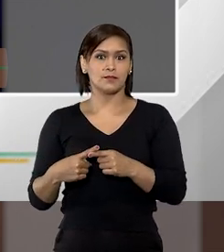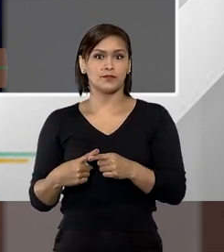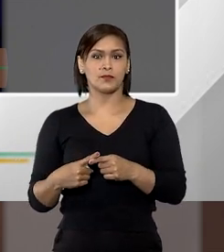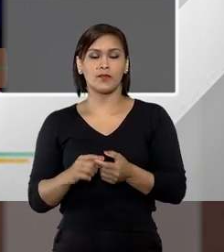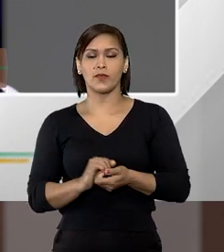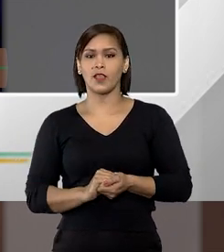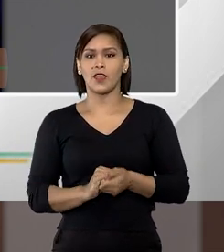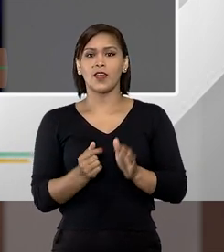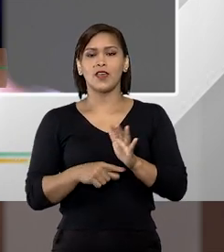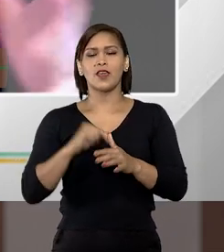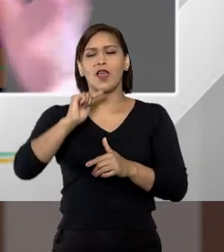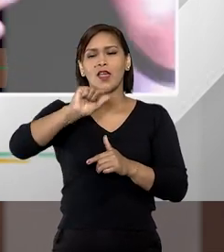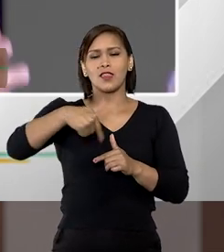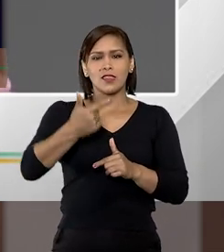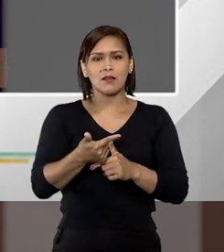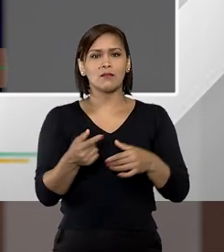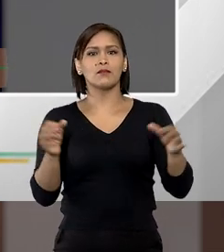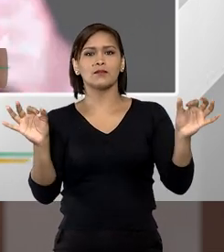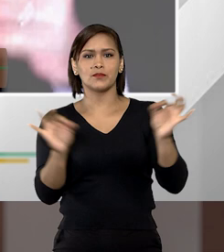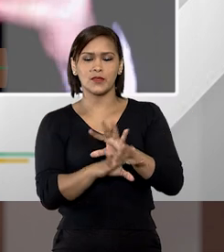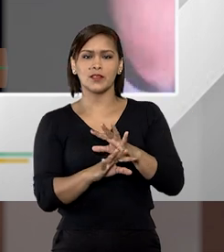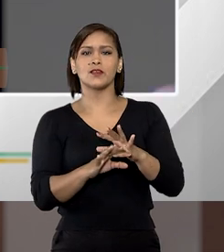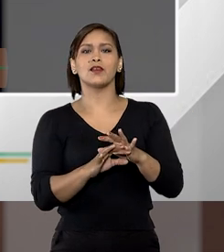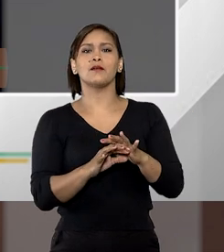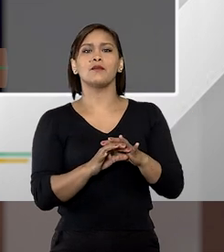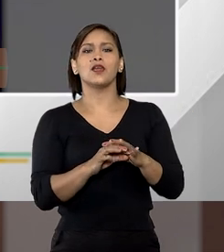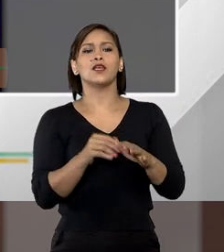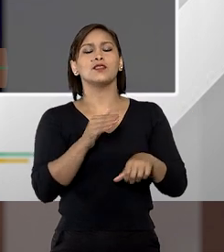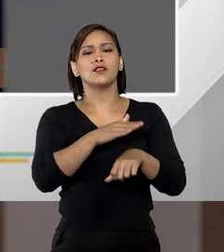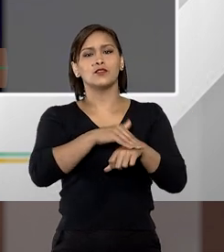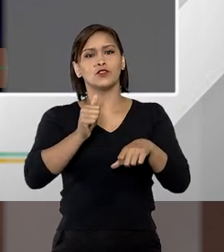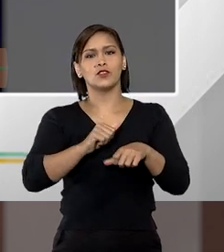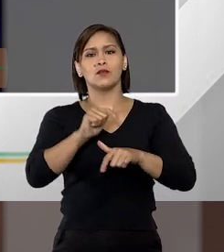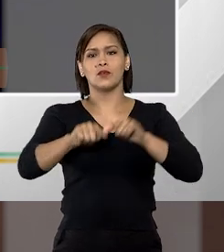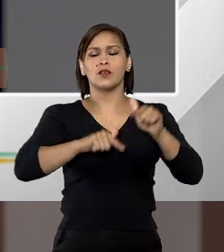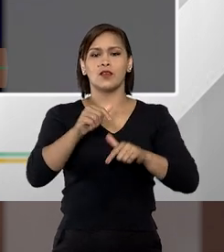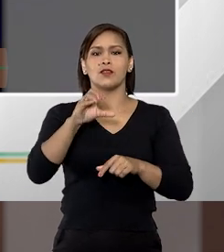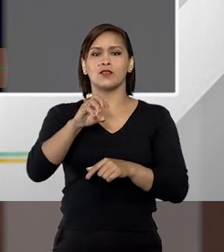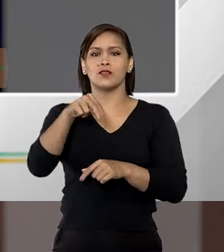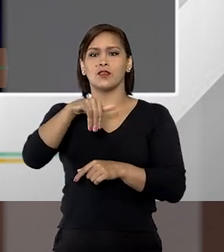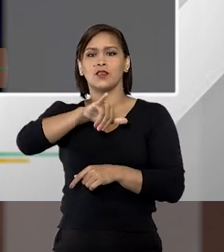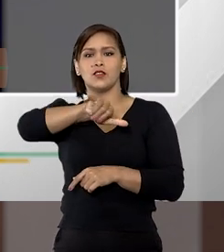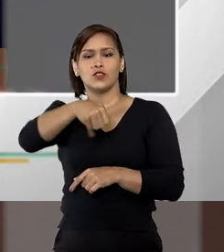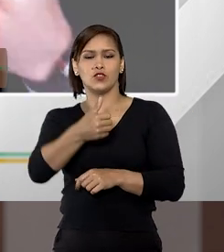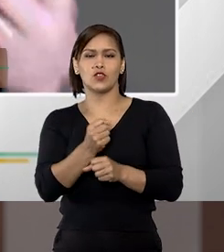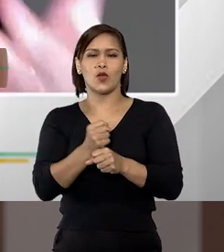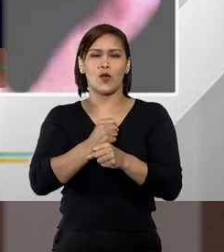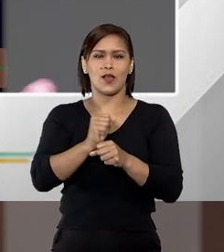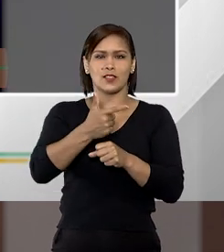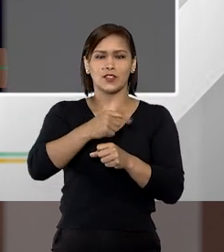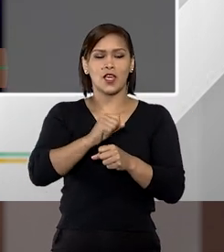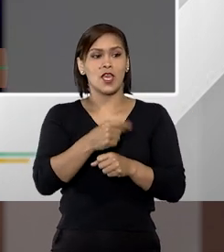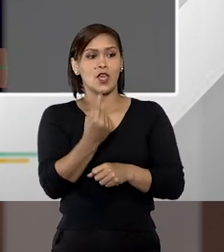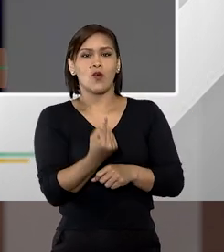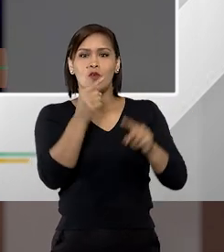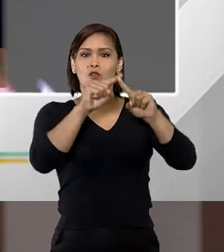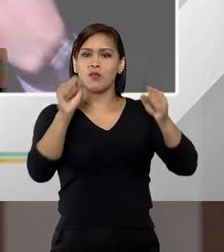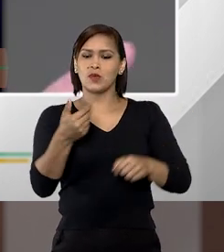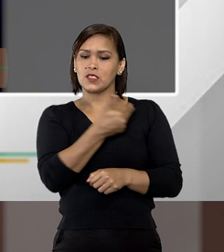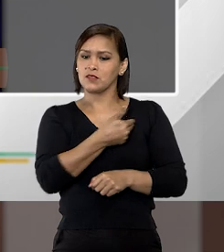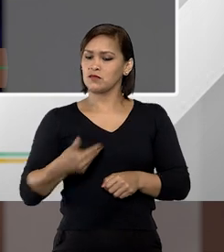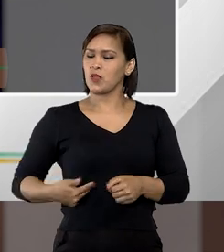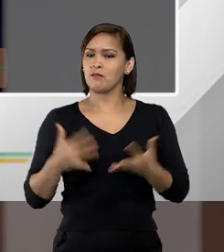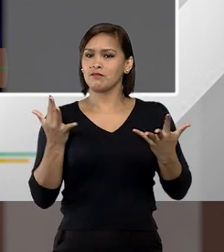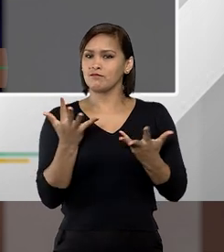depois quando acabei indo sendo convocado para atuar no CNJ passei dois anos uma das servidoras que hoje é uma